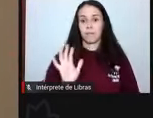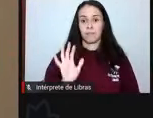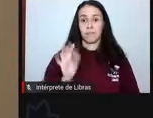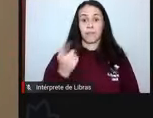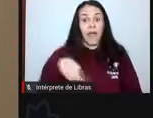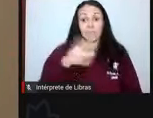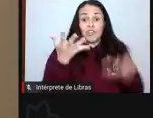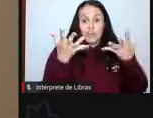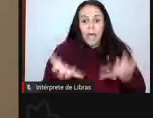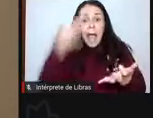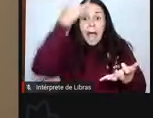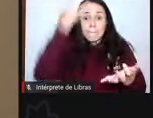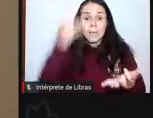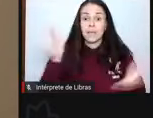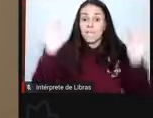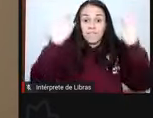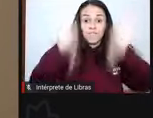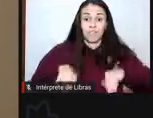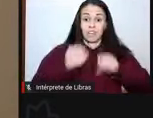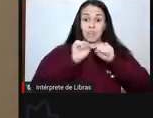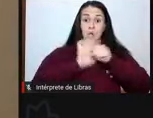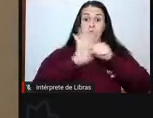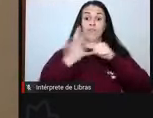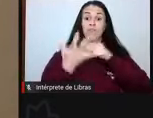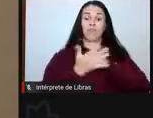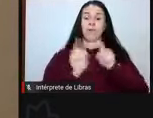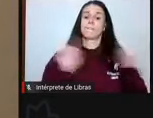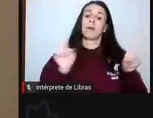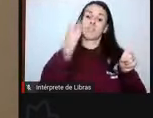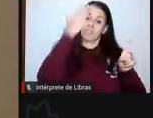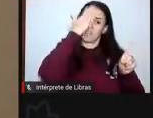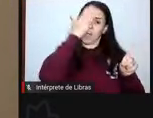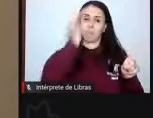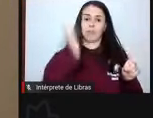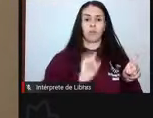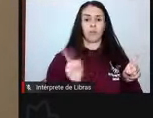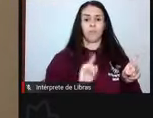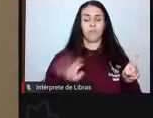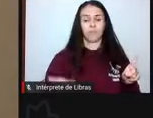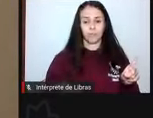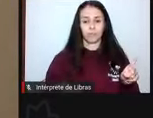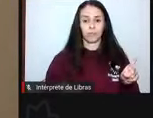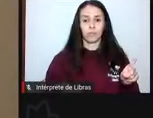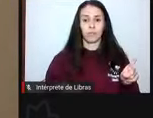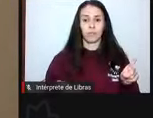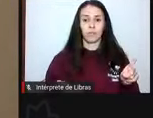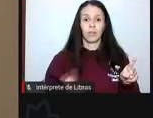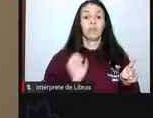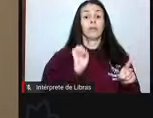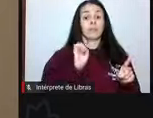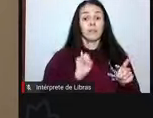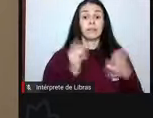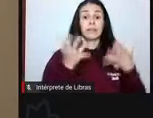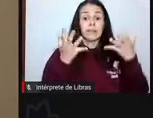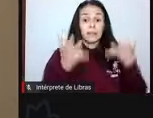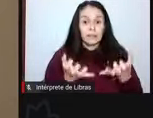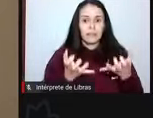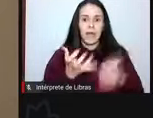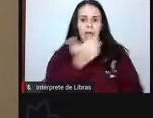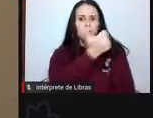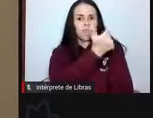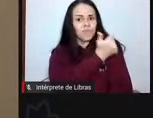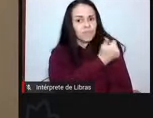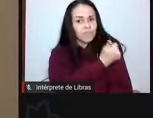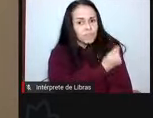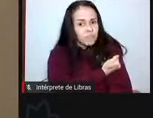tenhamos mais, mas os números não dizem isso e se nós conseguirmos ter acesso à vacina no